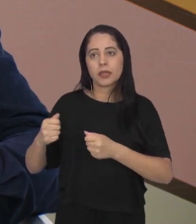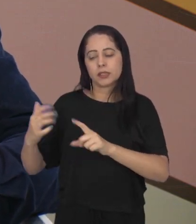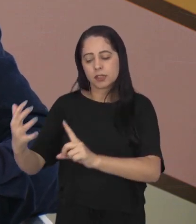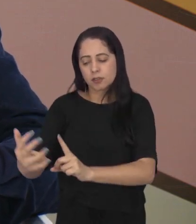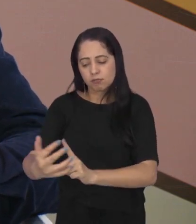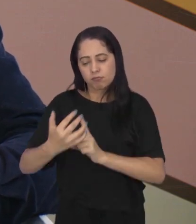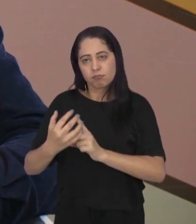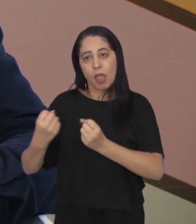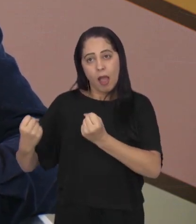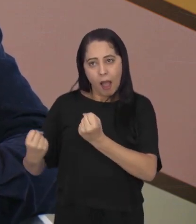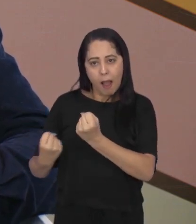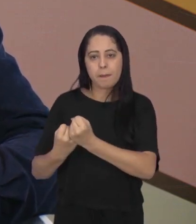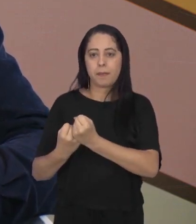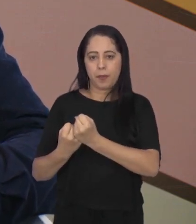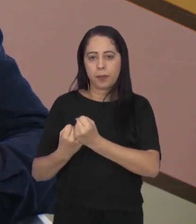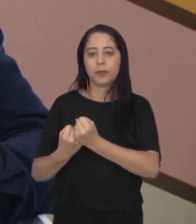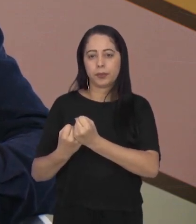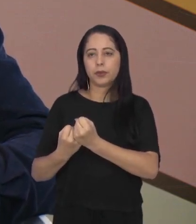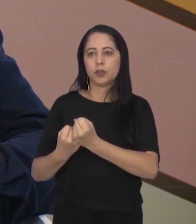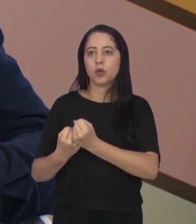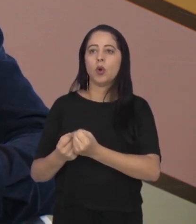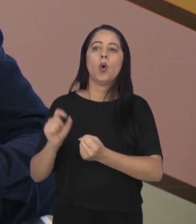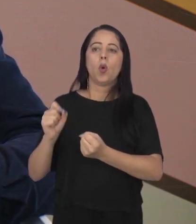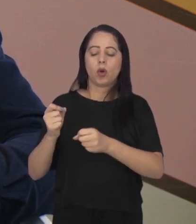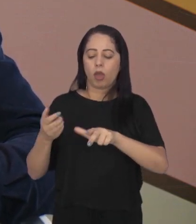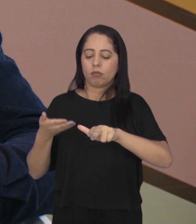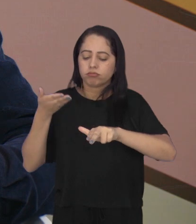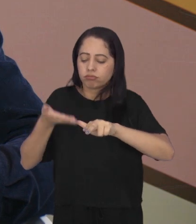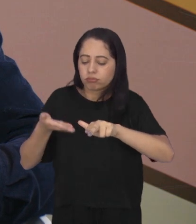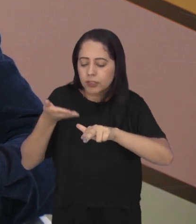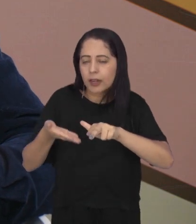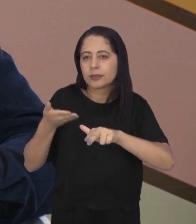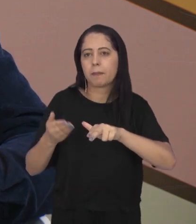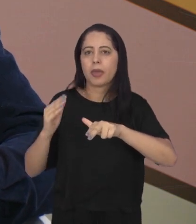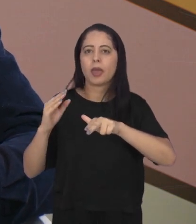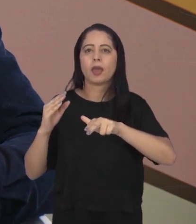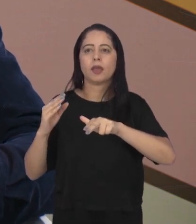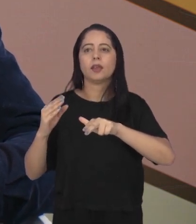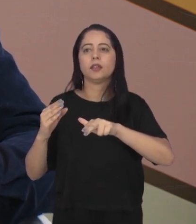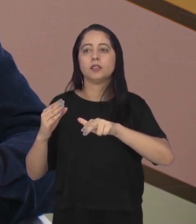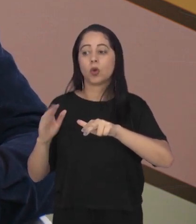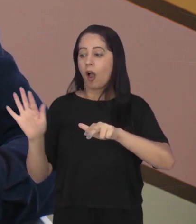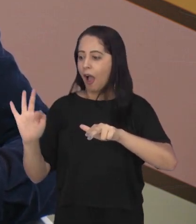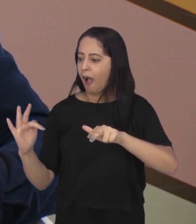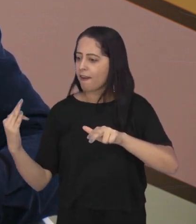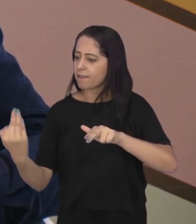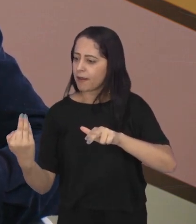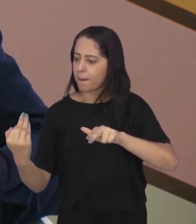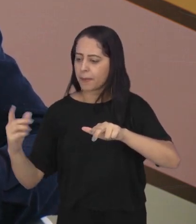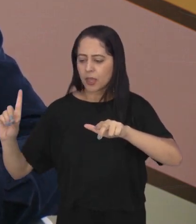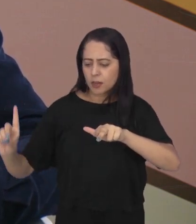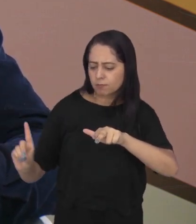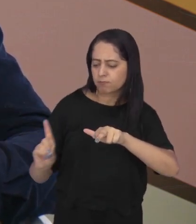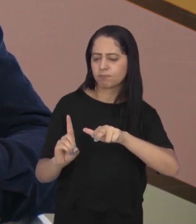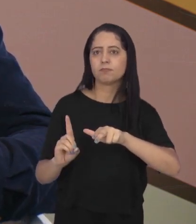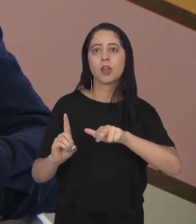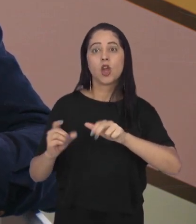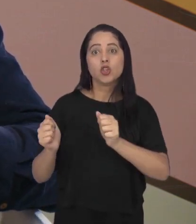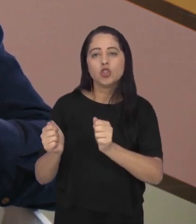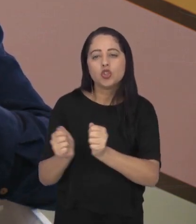ter um acolhimento, um suporte nesse sentido de resgatar o eu, fortalecer o vínculo com a família,